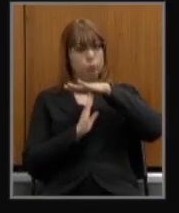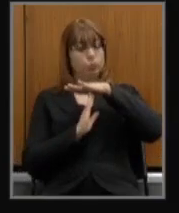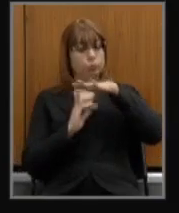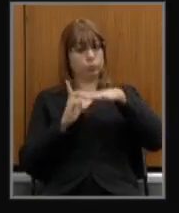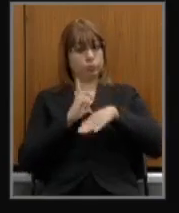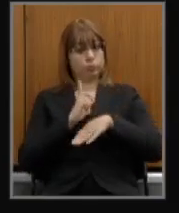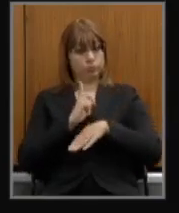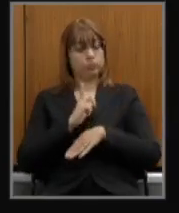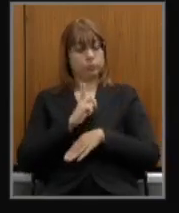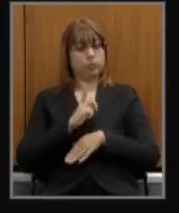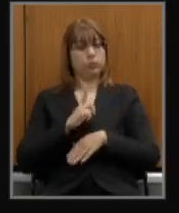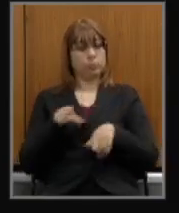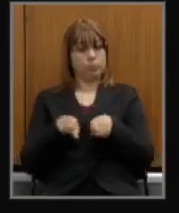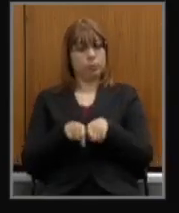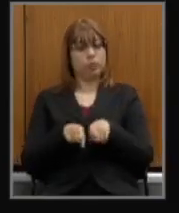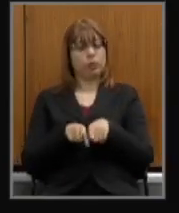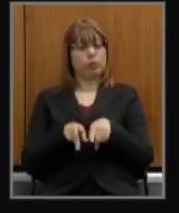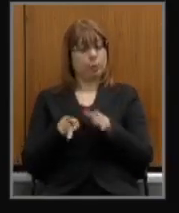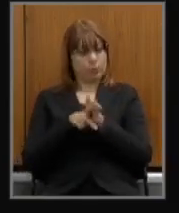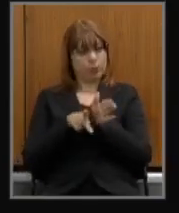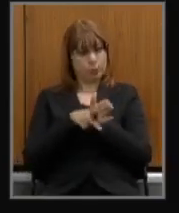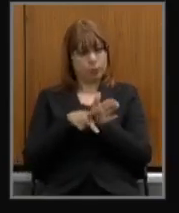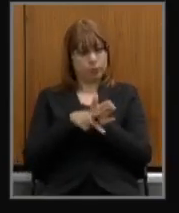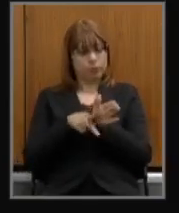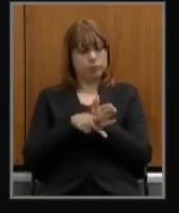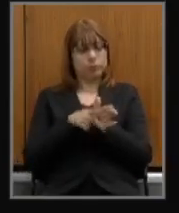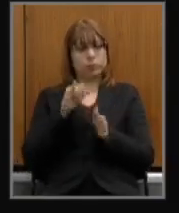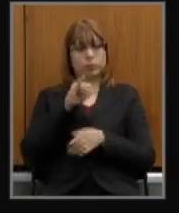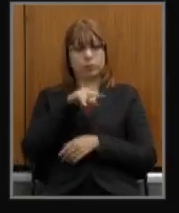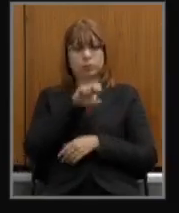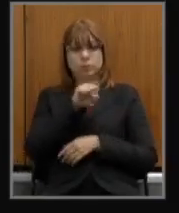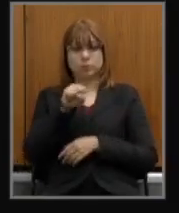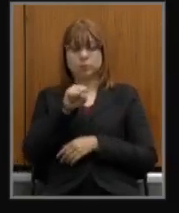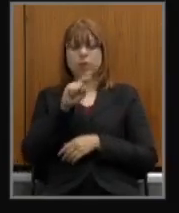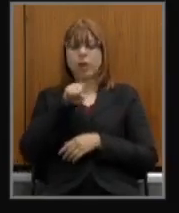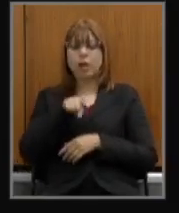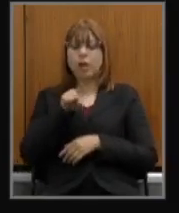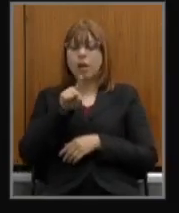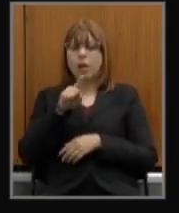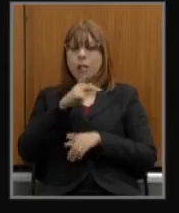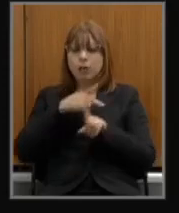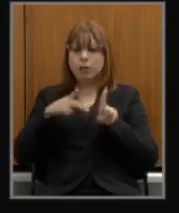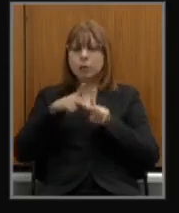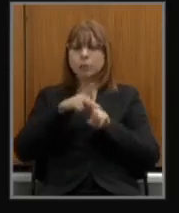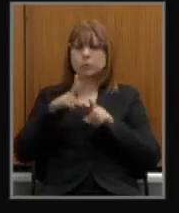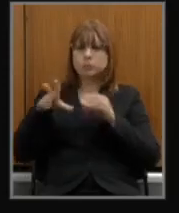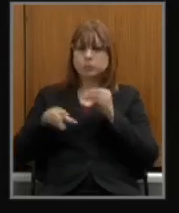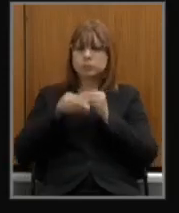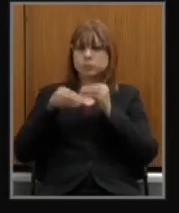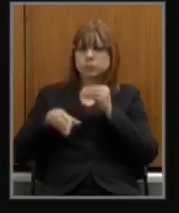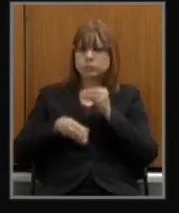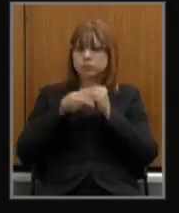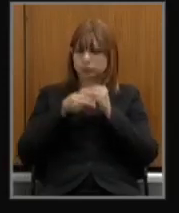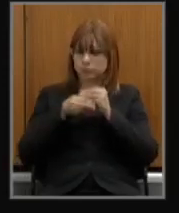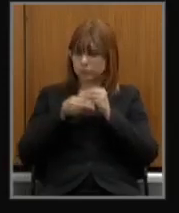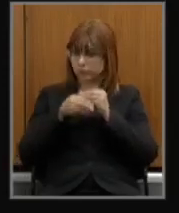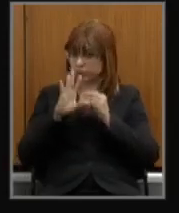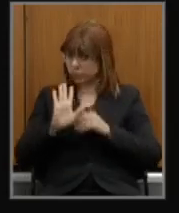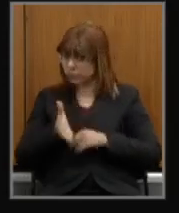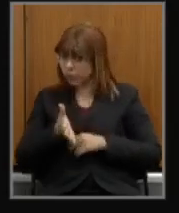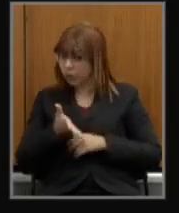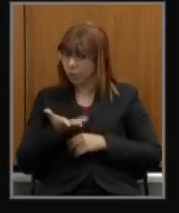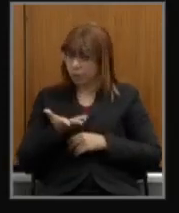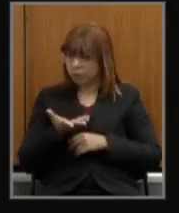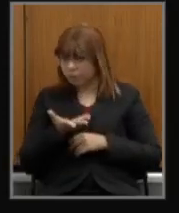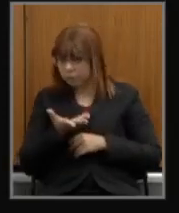do INSS essas previdências complementares já estão funcionando elas